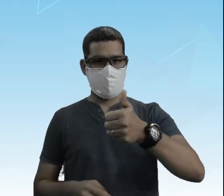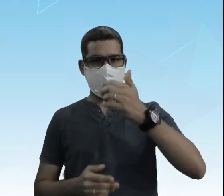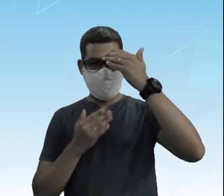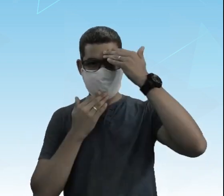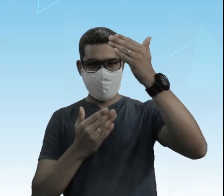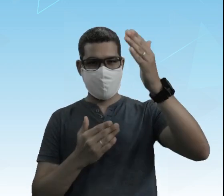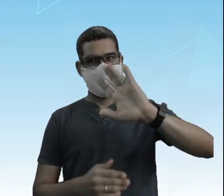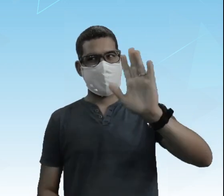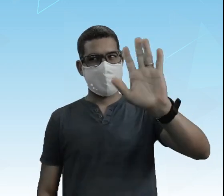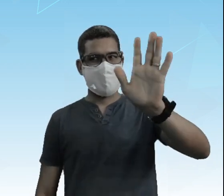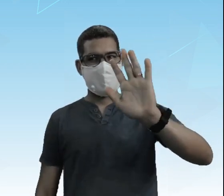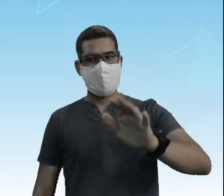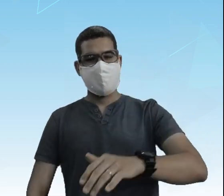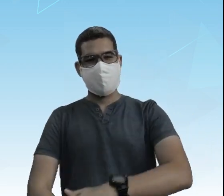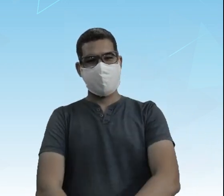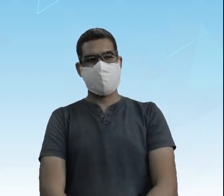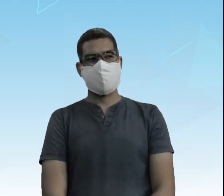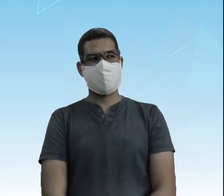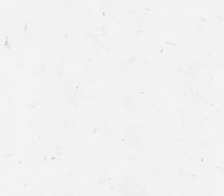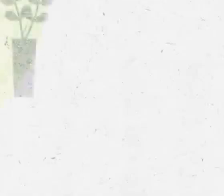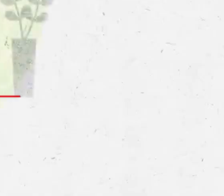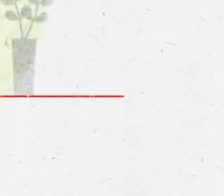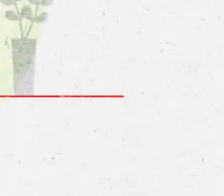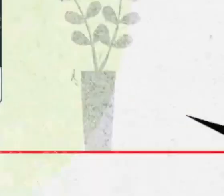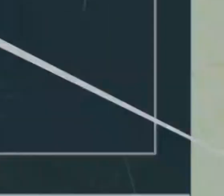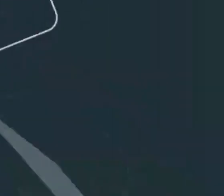Valeu Até a próxima videoaula Tchau, tchau